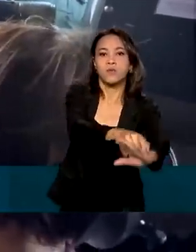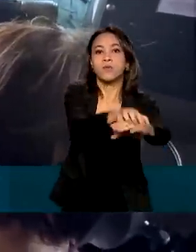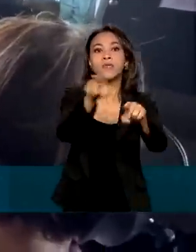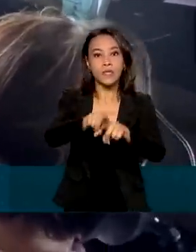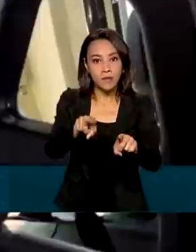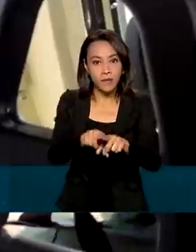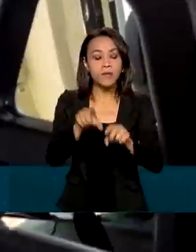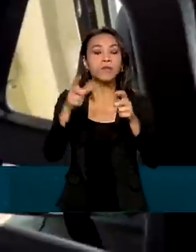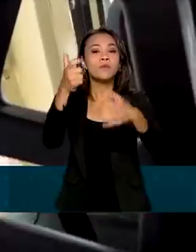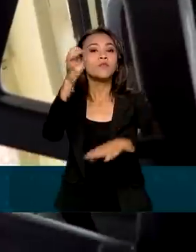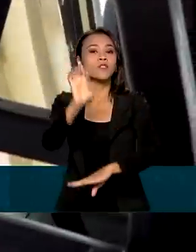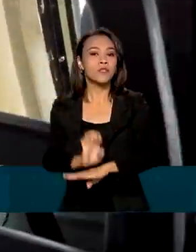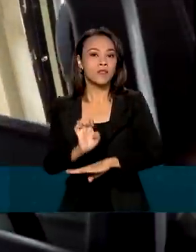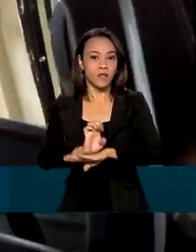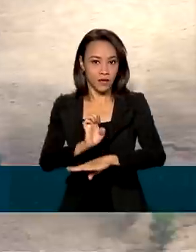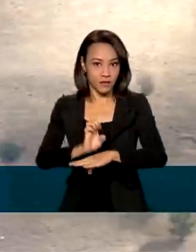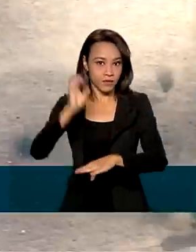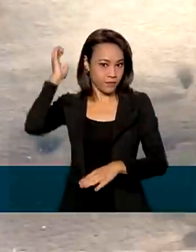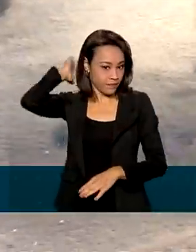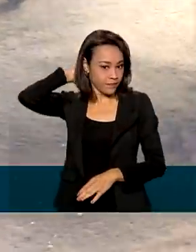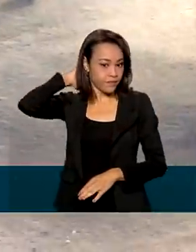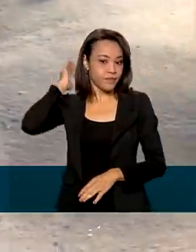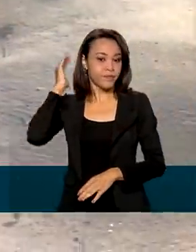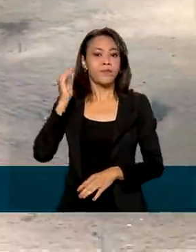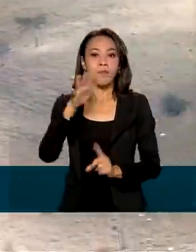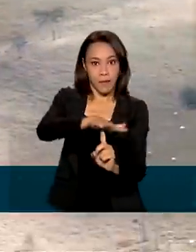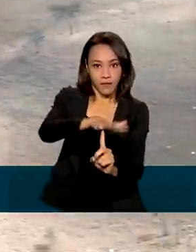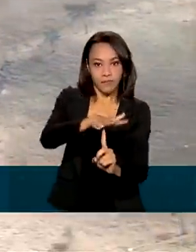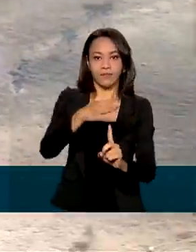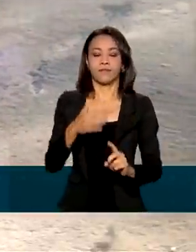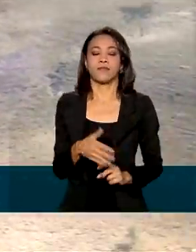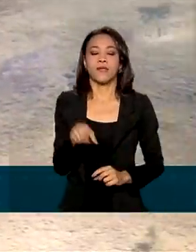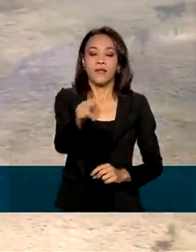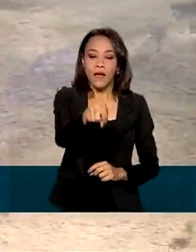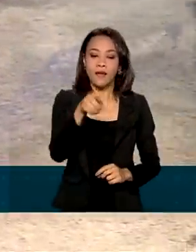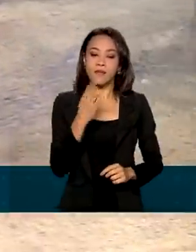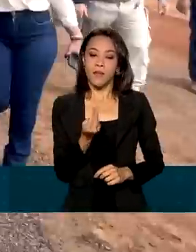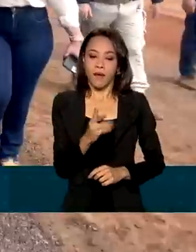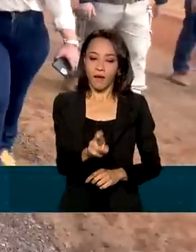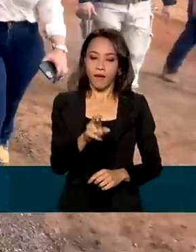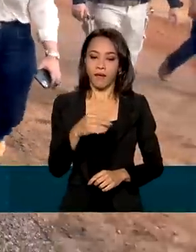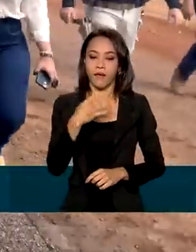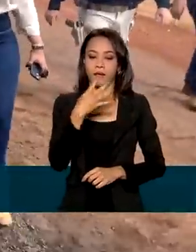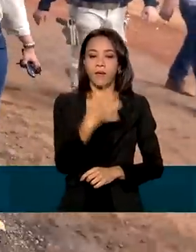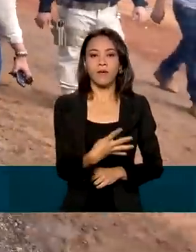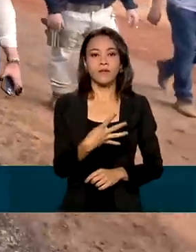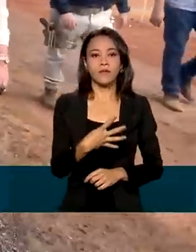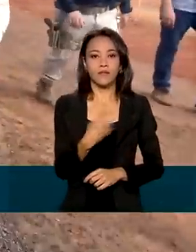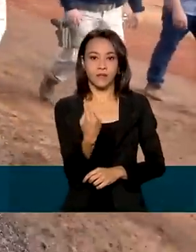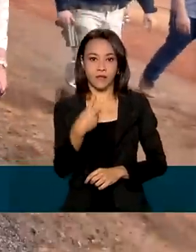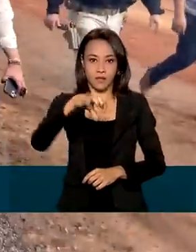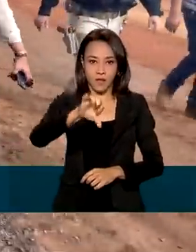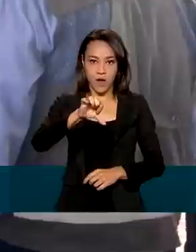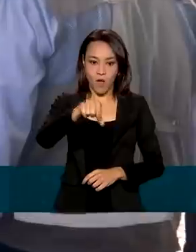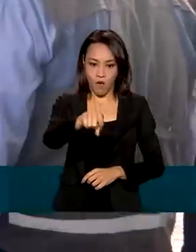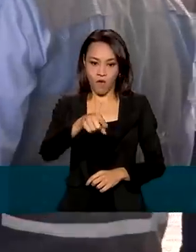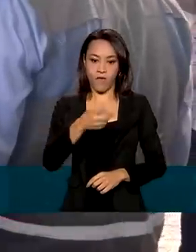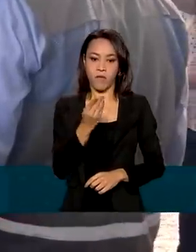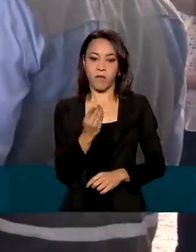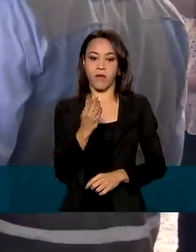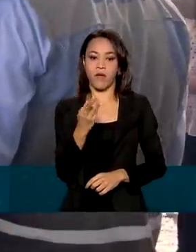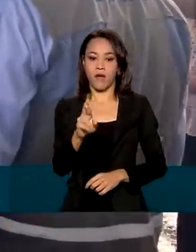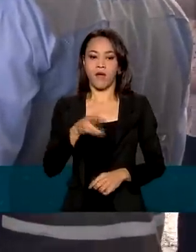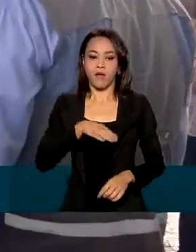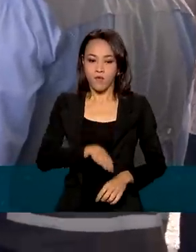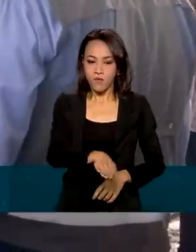Infraestrutura acompanhou de perto as obras de pavimentação da BR-419 no município de Rio Negro, que assinou